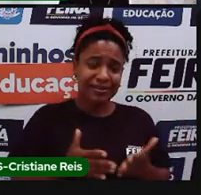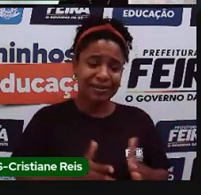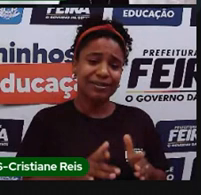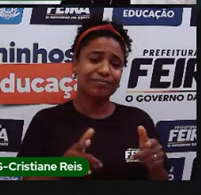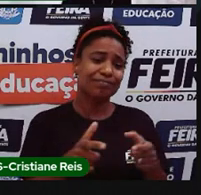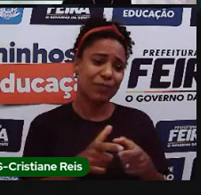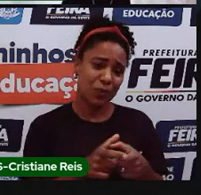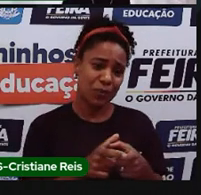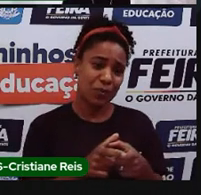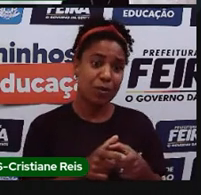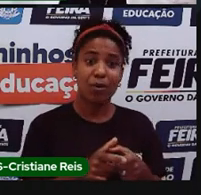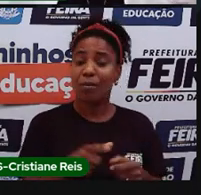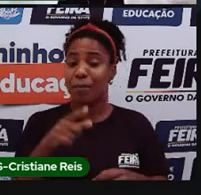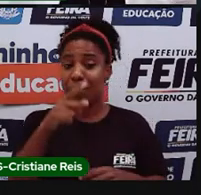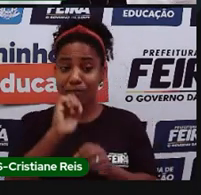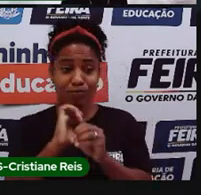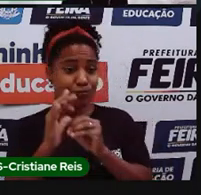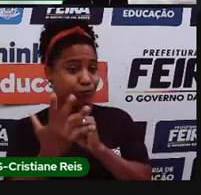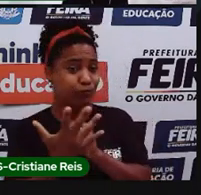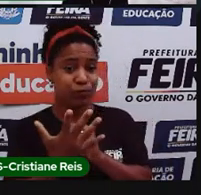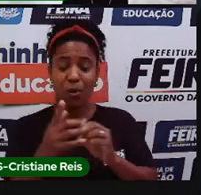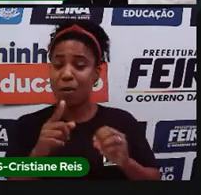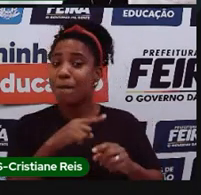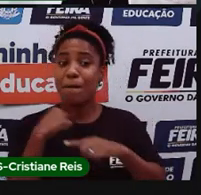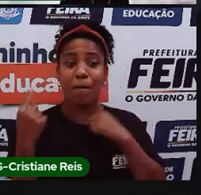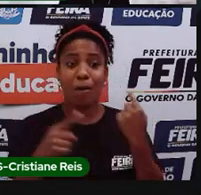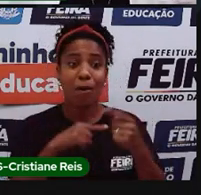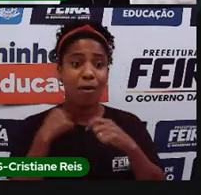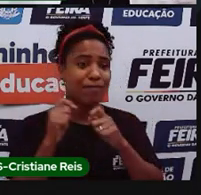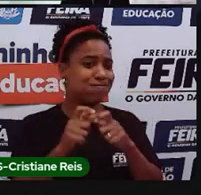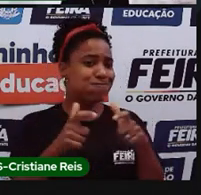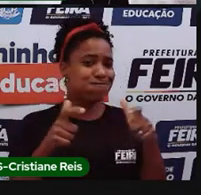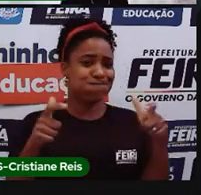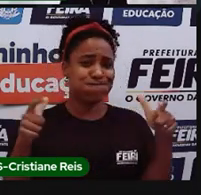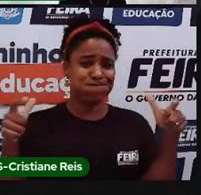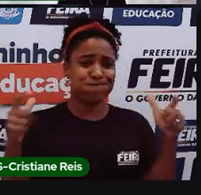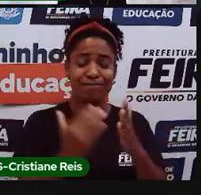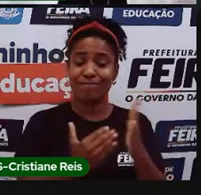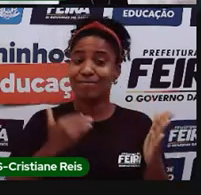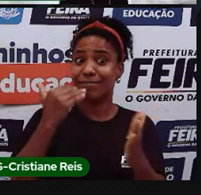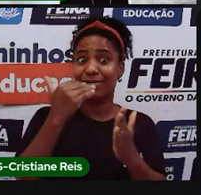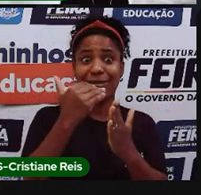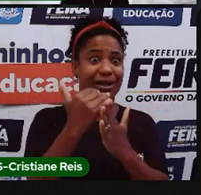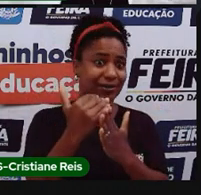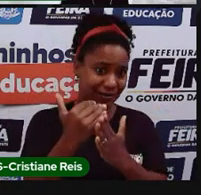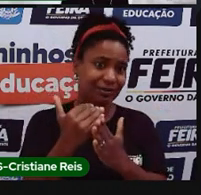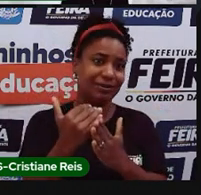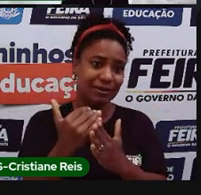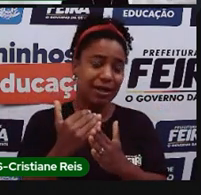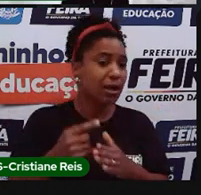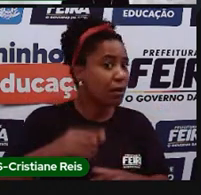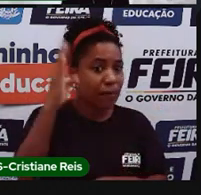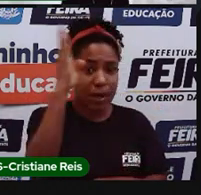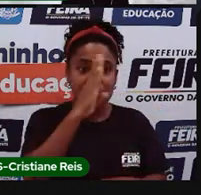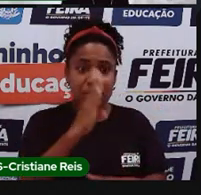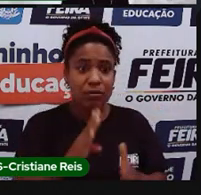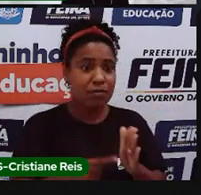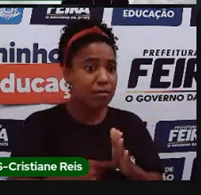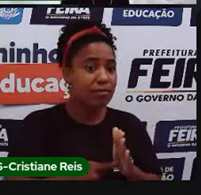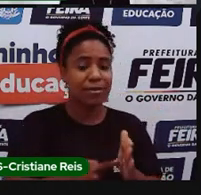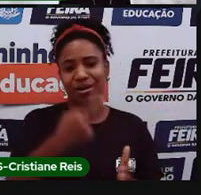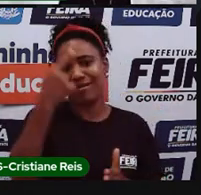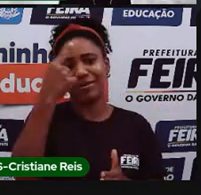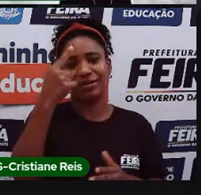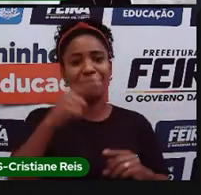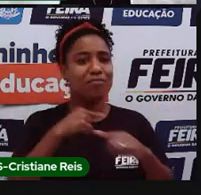No território brasileiro, isso nunca tinha sido observado antes. Então, por isso que alguns mapas, eles têm a necessidade de ser colocado aqui do